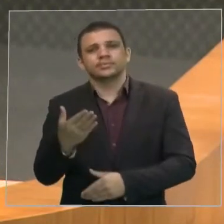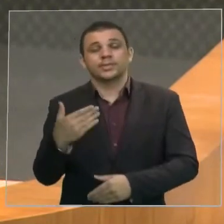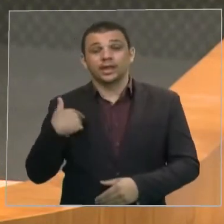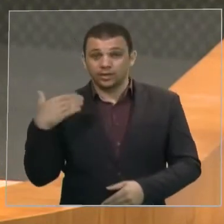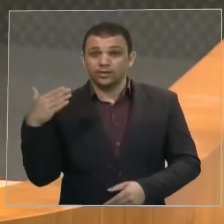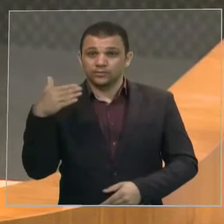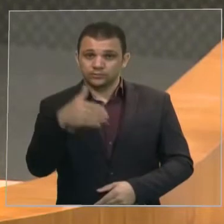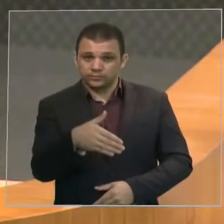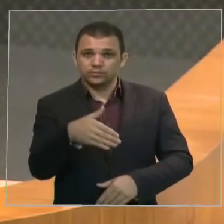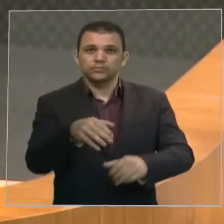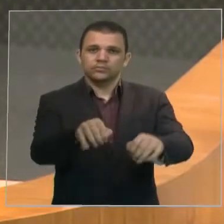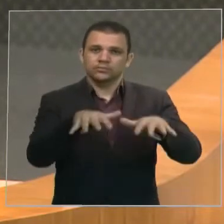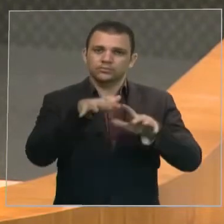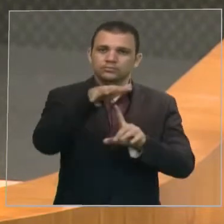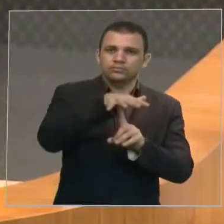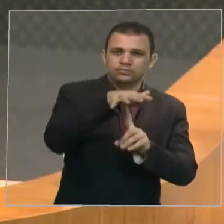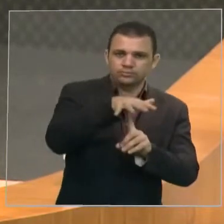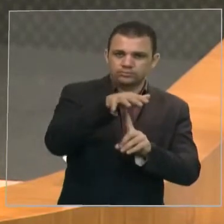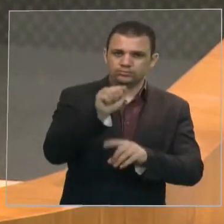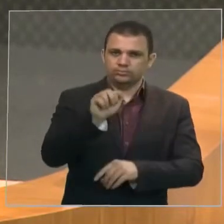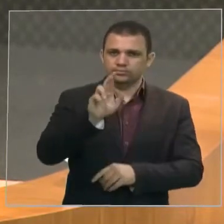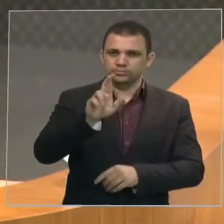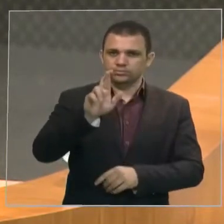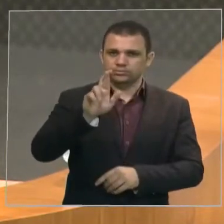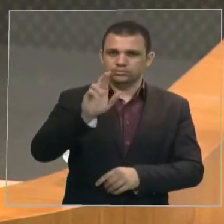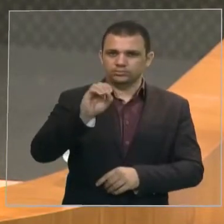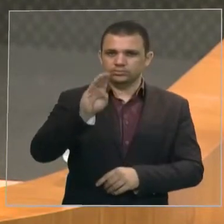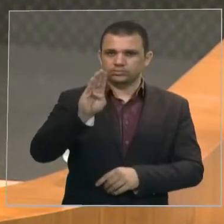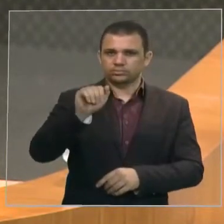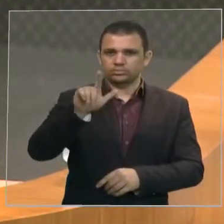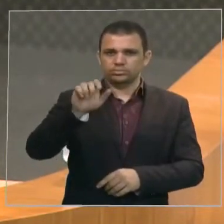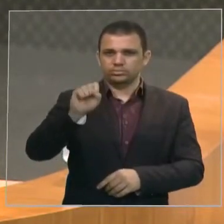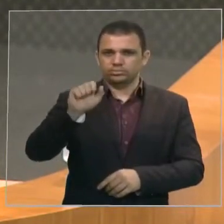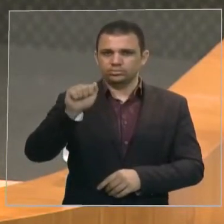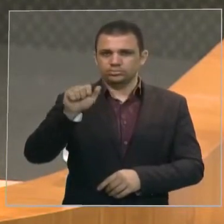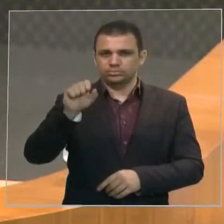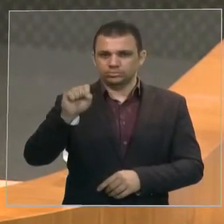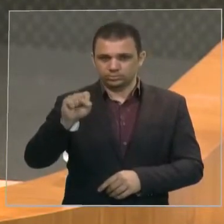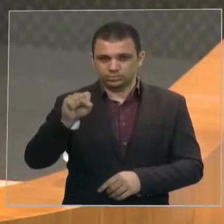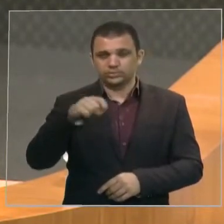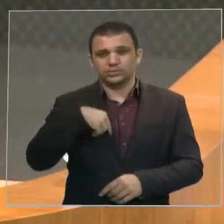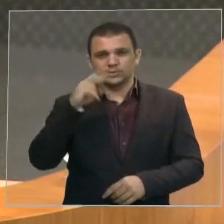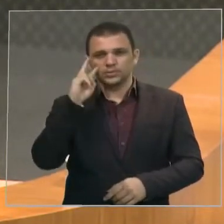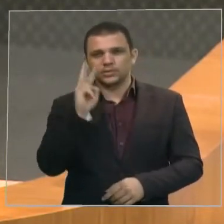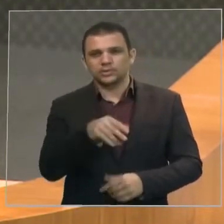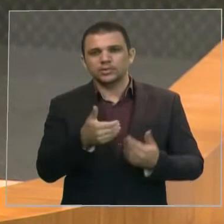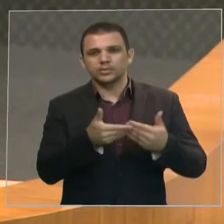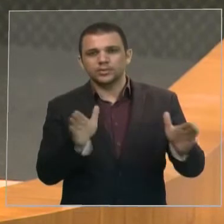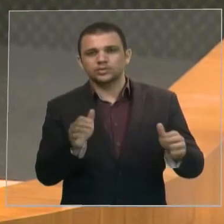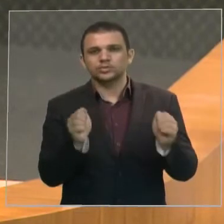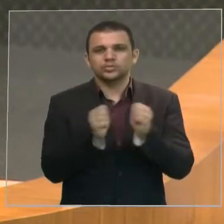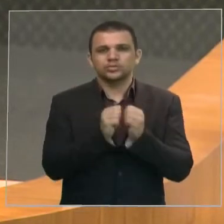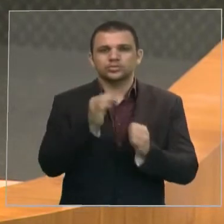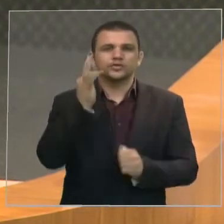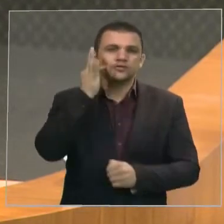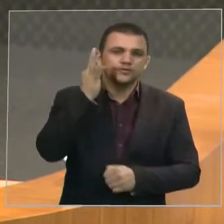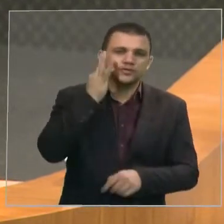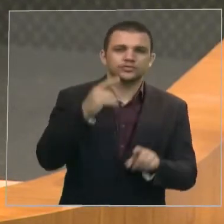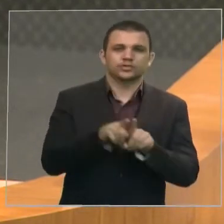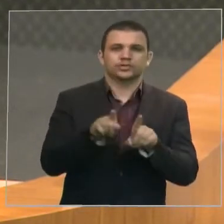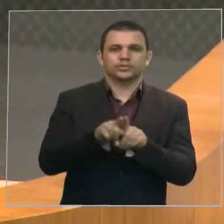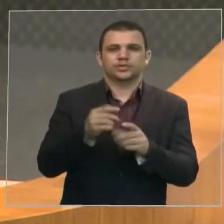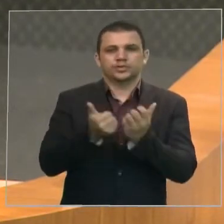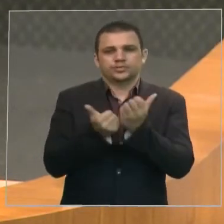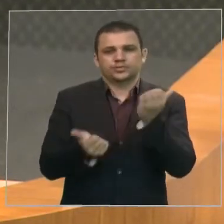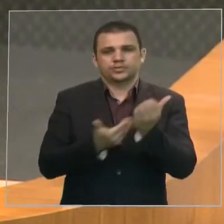com a presença do governador Flávio Dino, do nosso vice-governador Carlos Brandão, do prefeito Eric, de diversas autoridades, e no